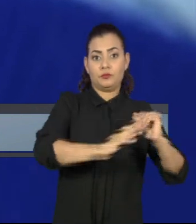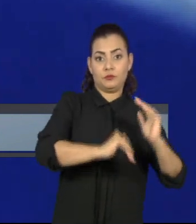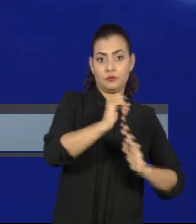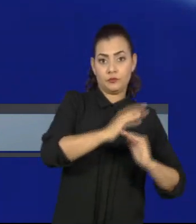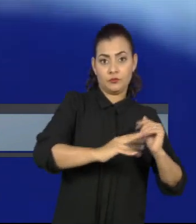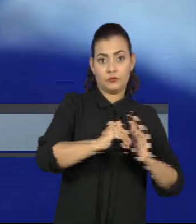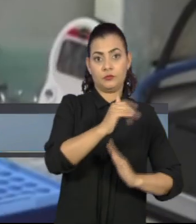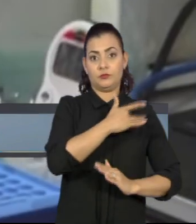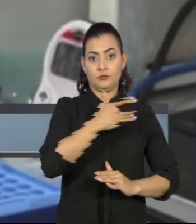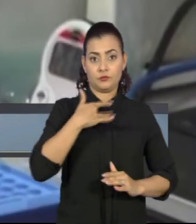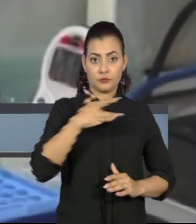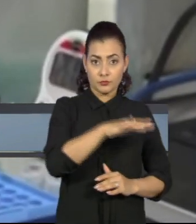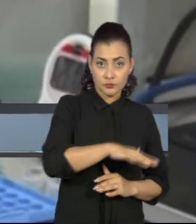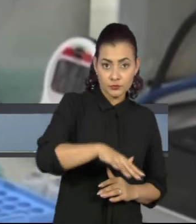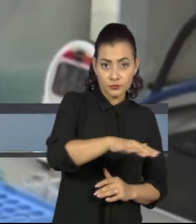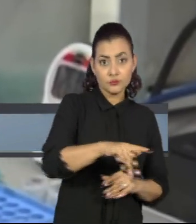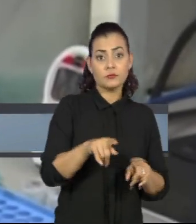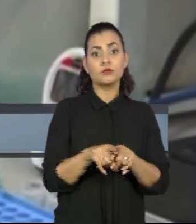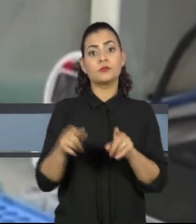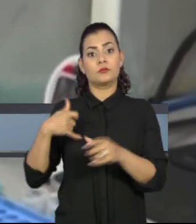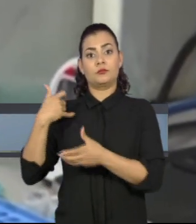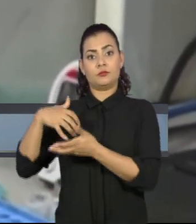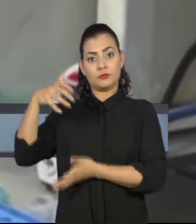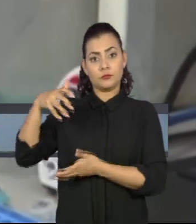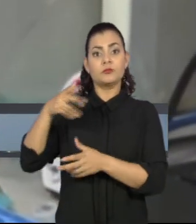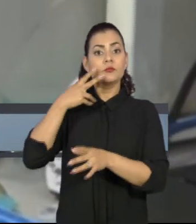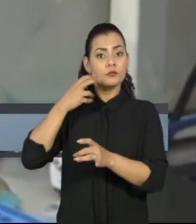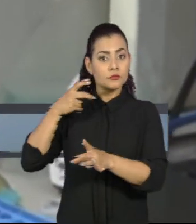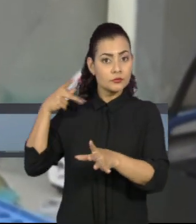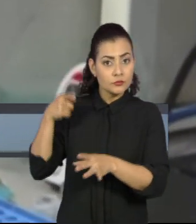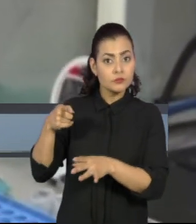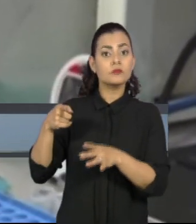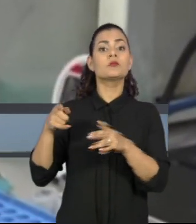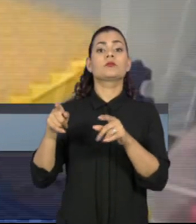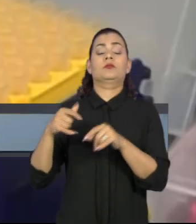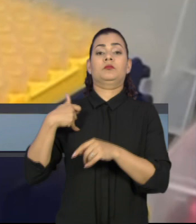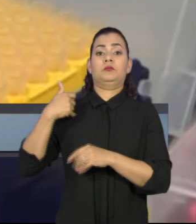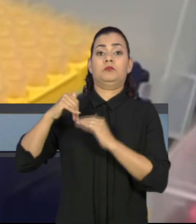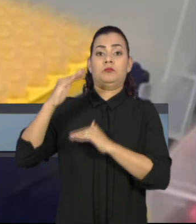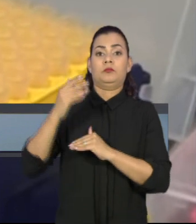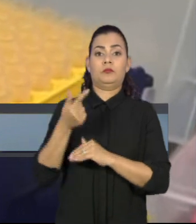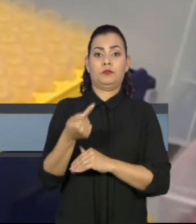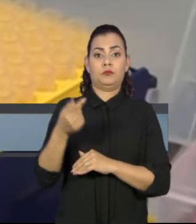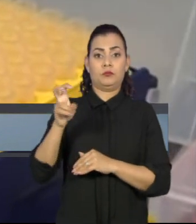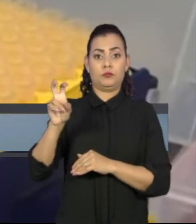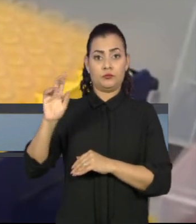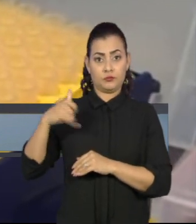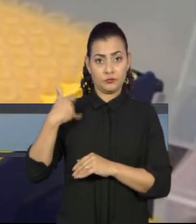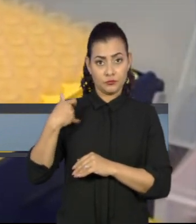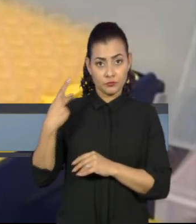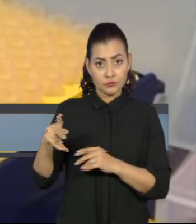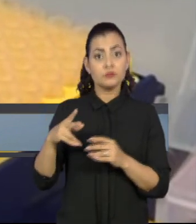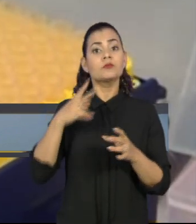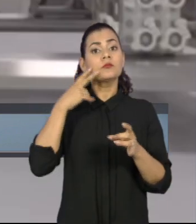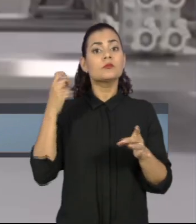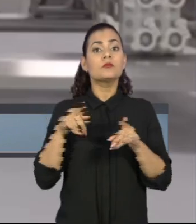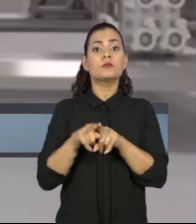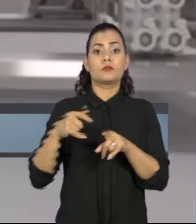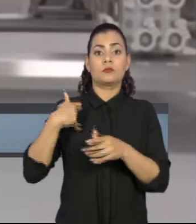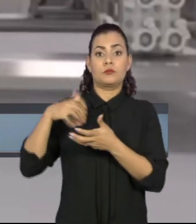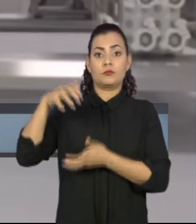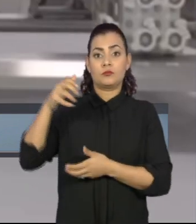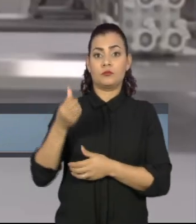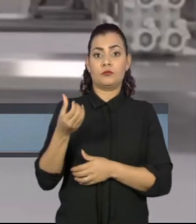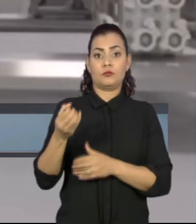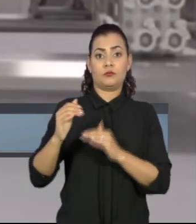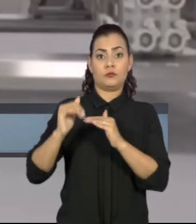inicialmente devem ser os profissionais de saúde indígenas, idosos acima de 75 anos e idosos acima de 60